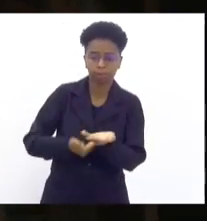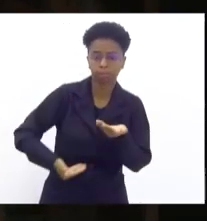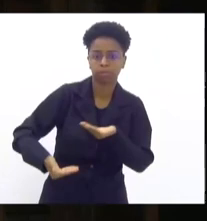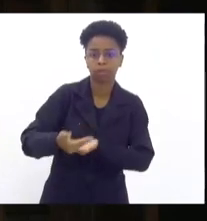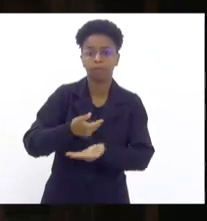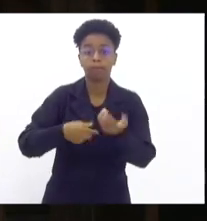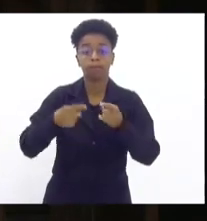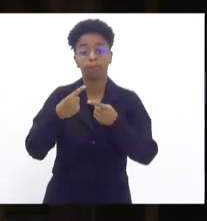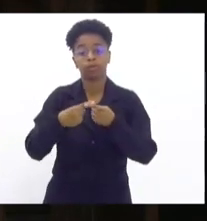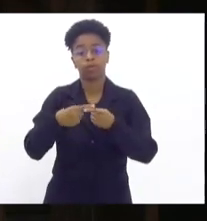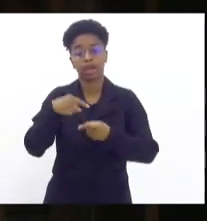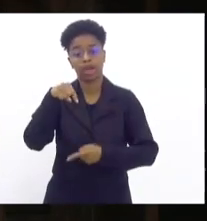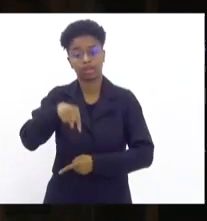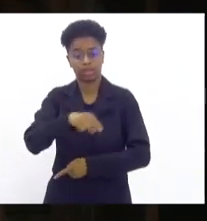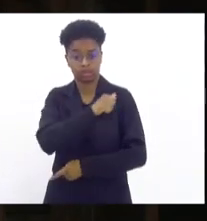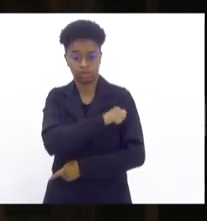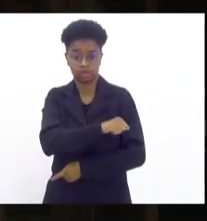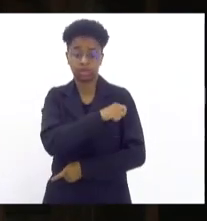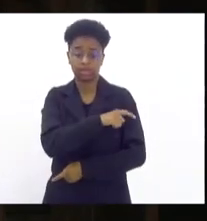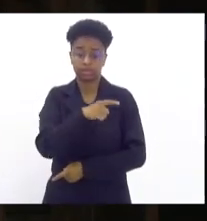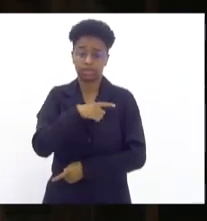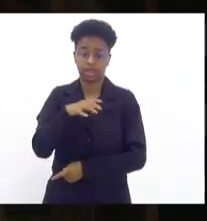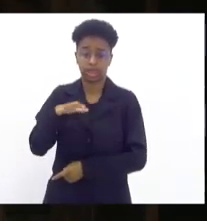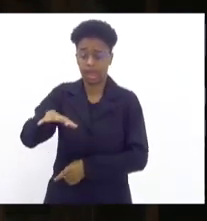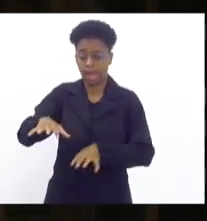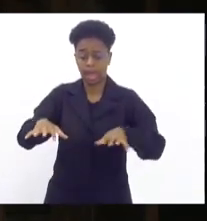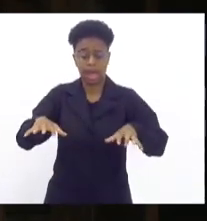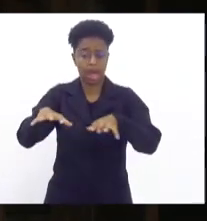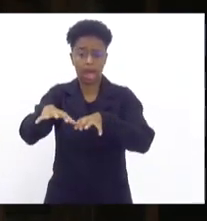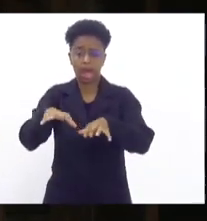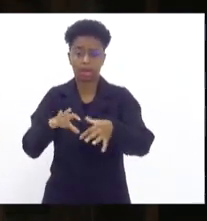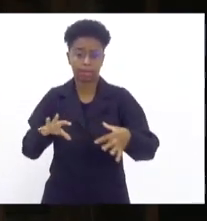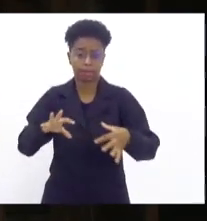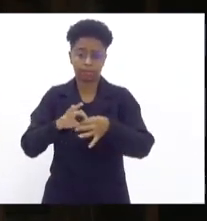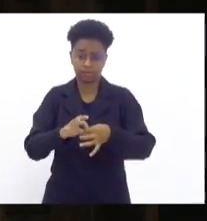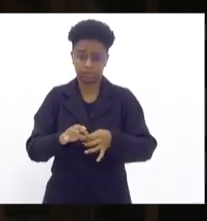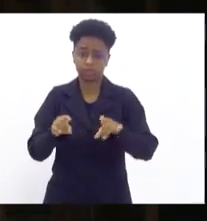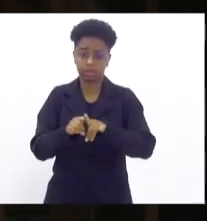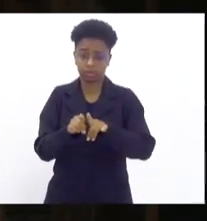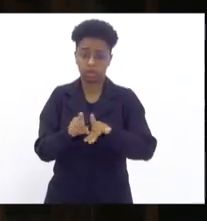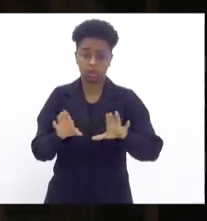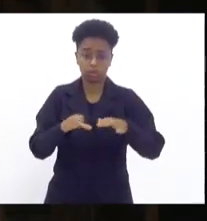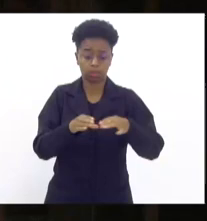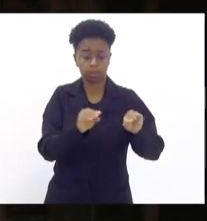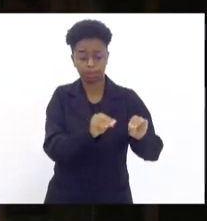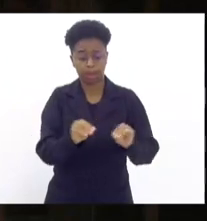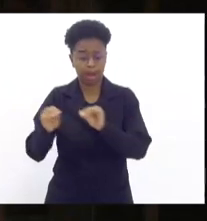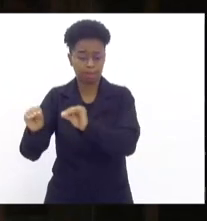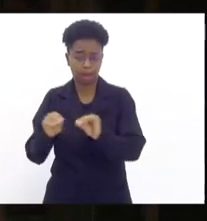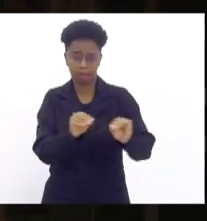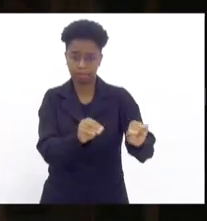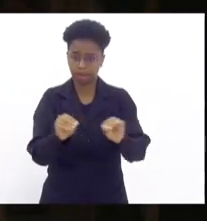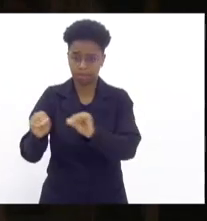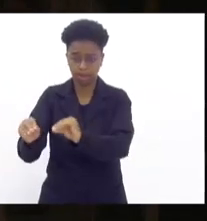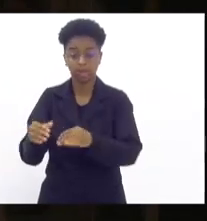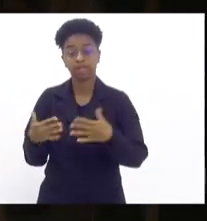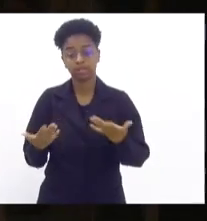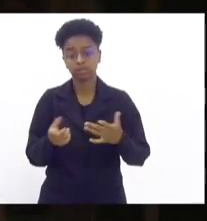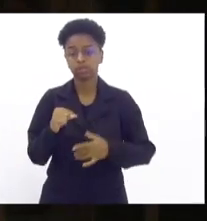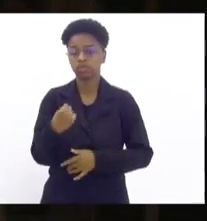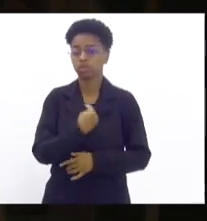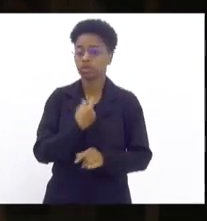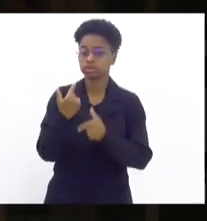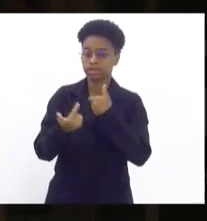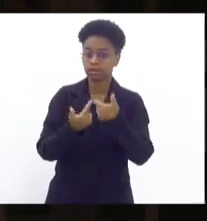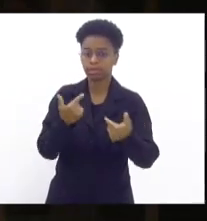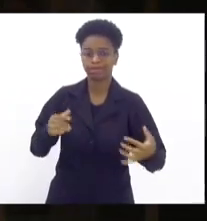Janeiro as áreas são limítrofes e a marginalidade, ela migra de uma área para a outra, então, o nosso trabalho é